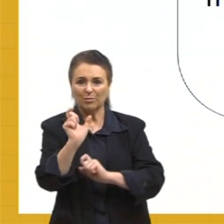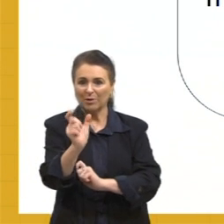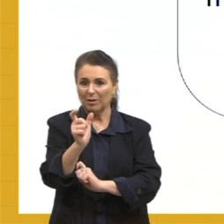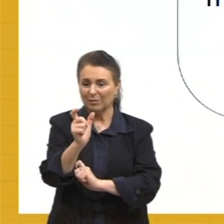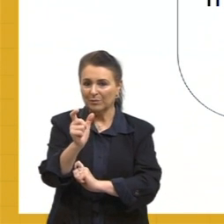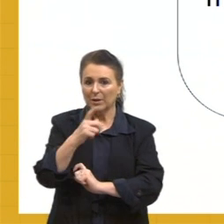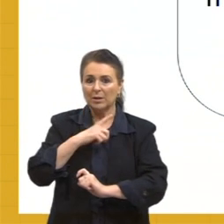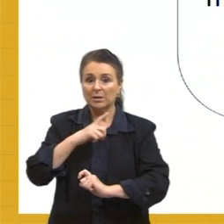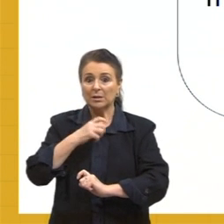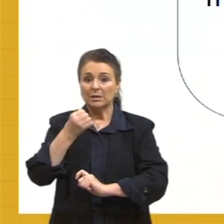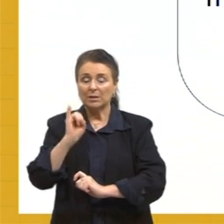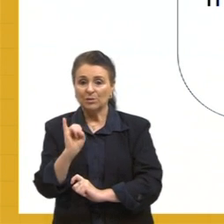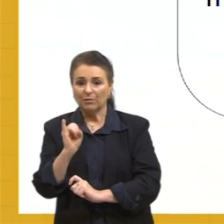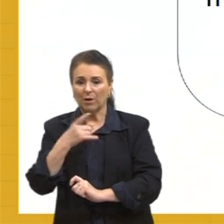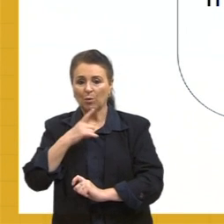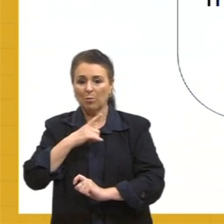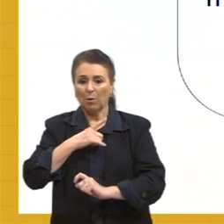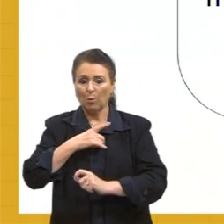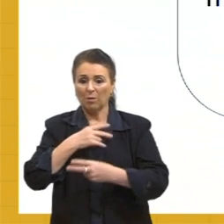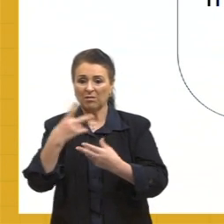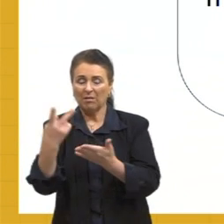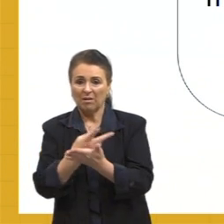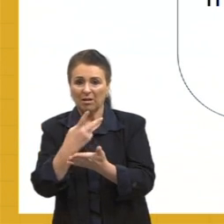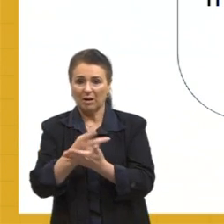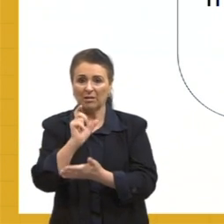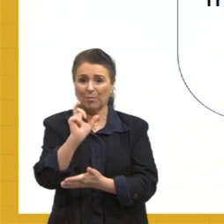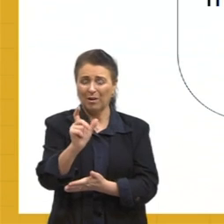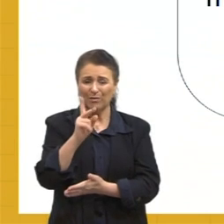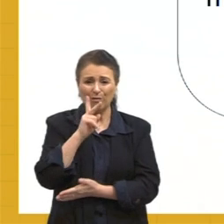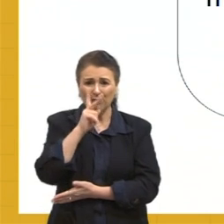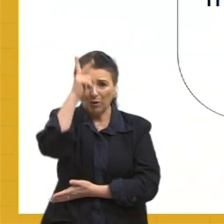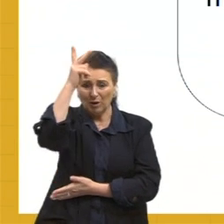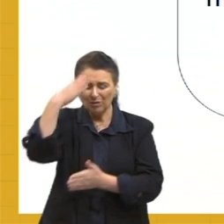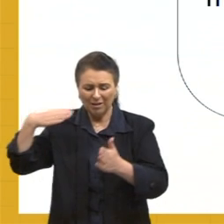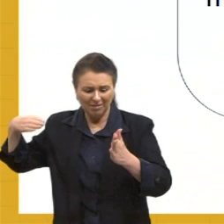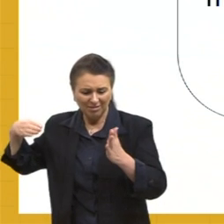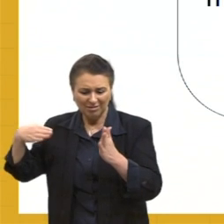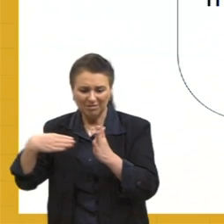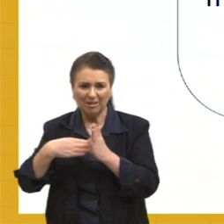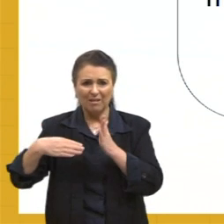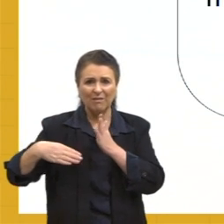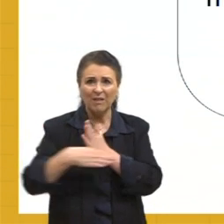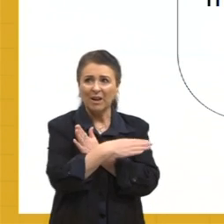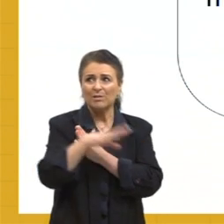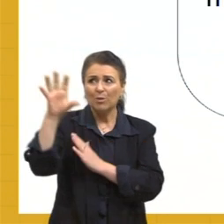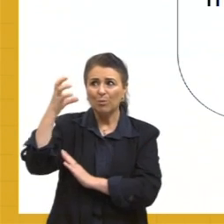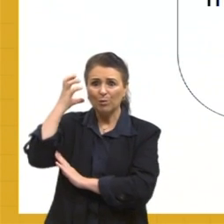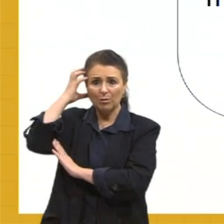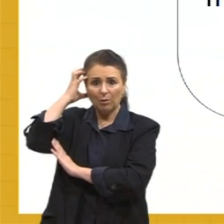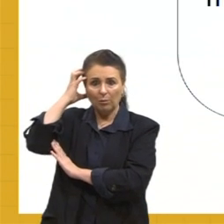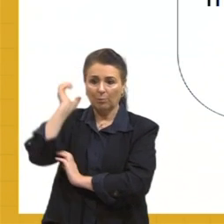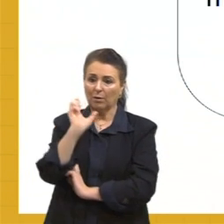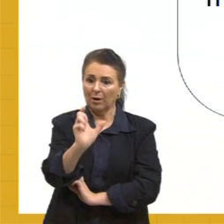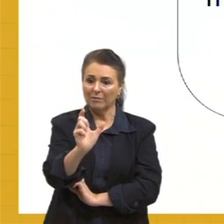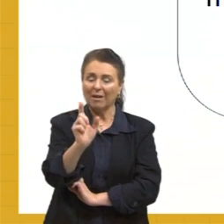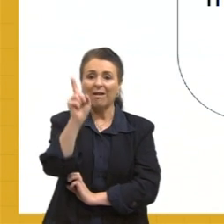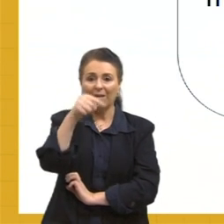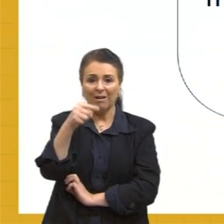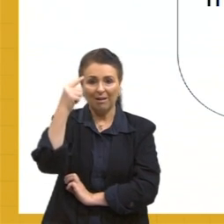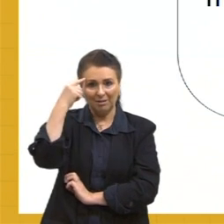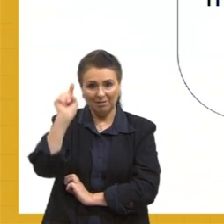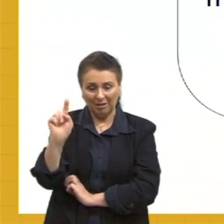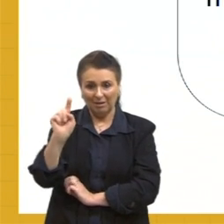acaso e fatalidade. A palavra é tão forte que atravessa a barreira do som. Cada palavra é uma ideia. Cada palavra